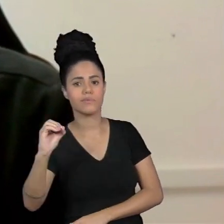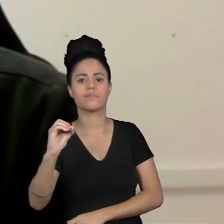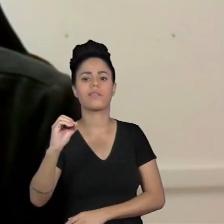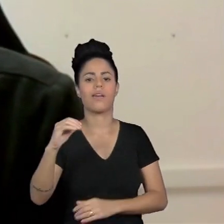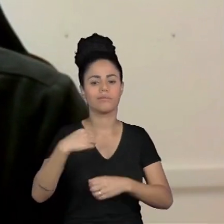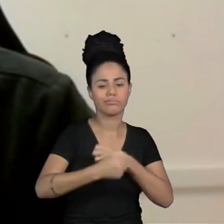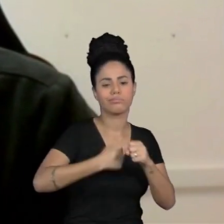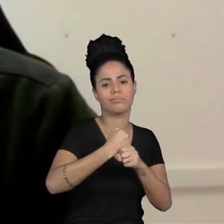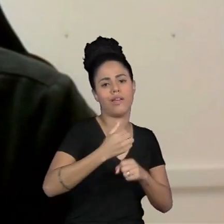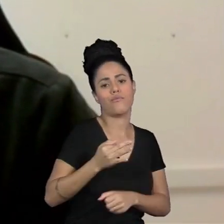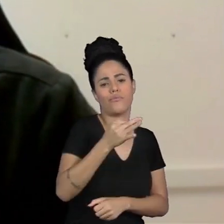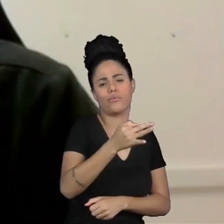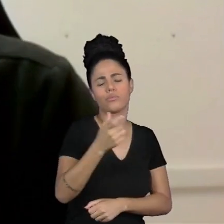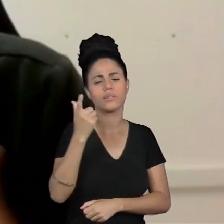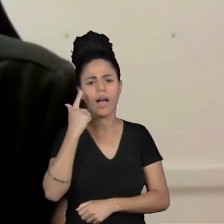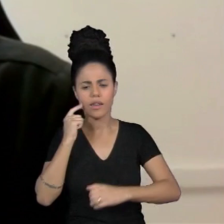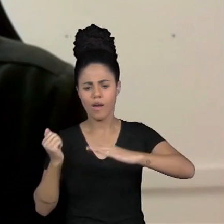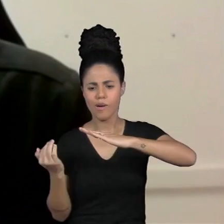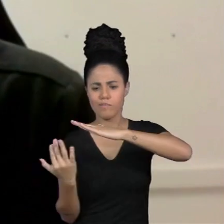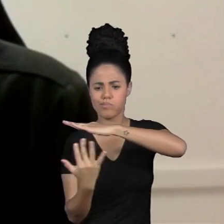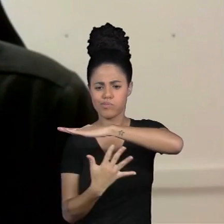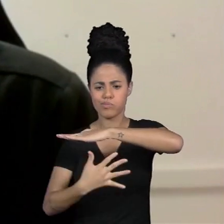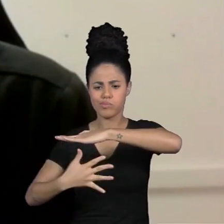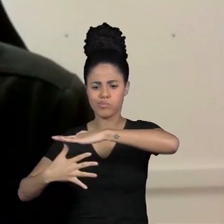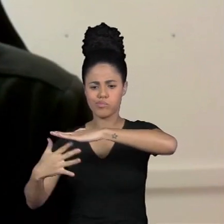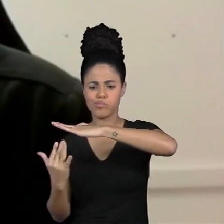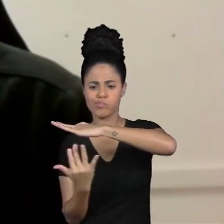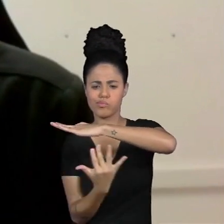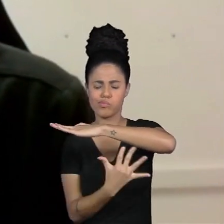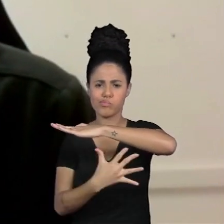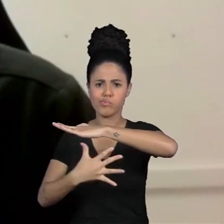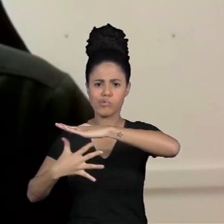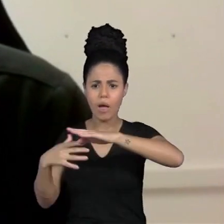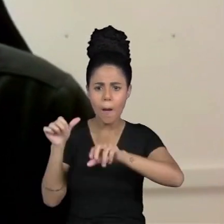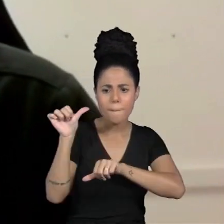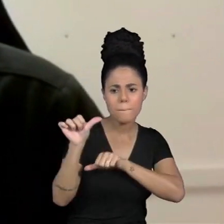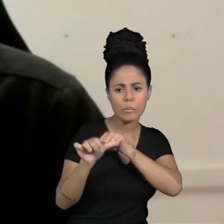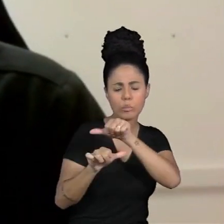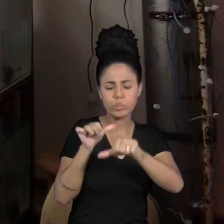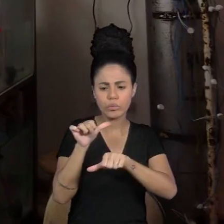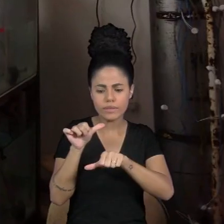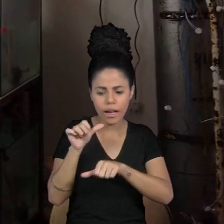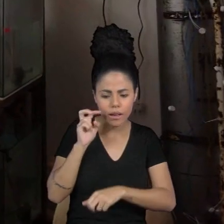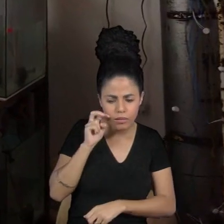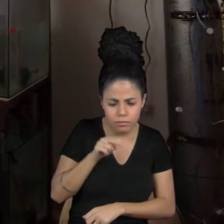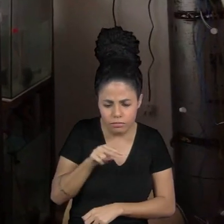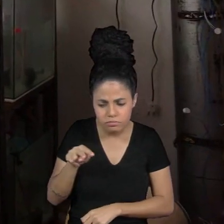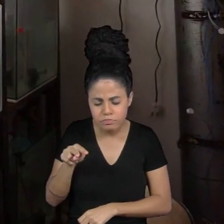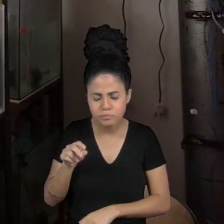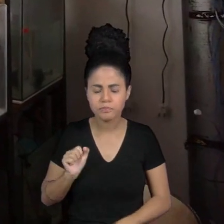é que os corais manifestassem estresse basicamente o branqueamento